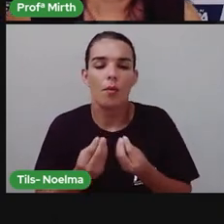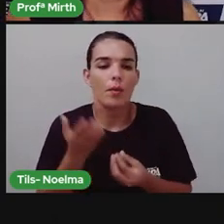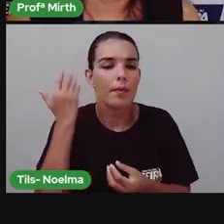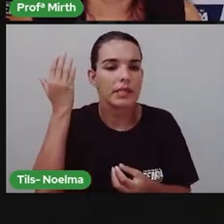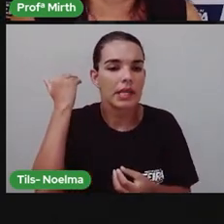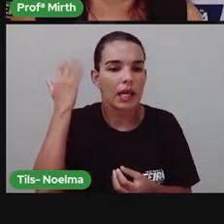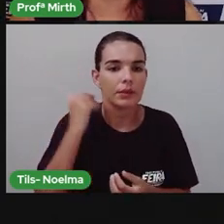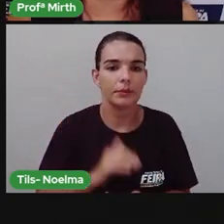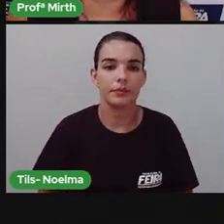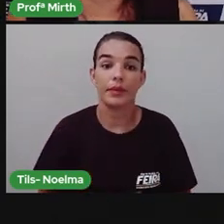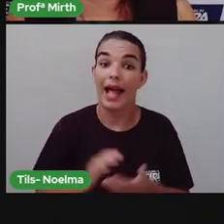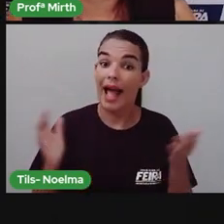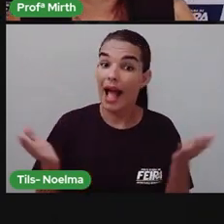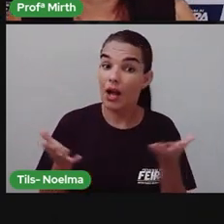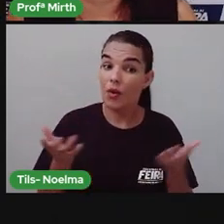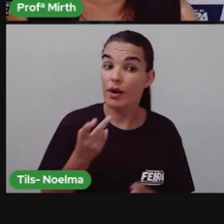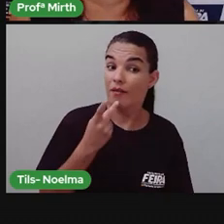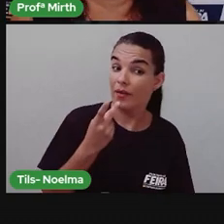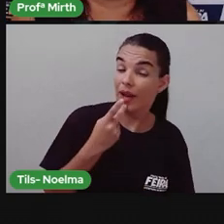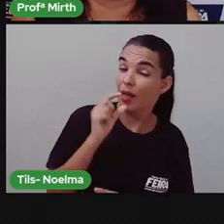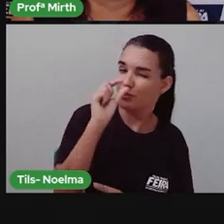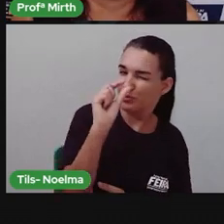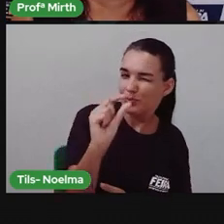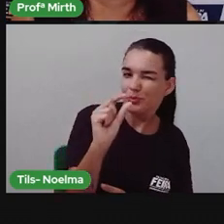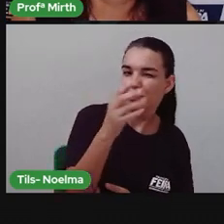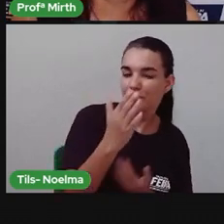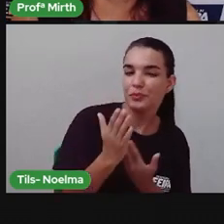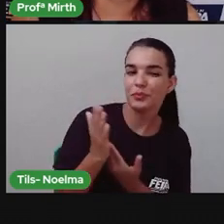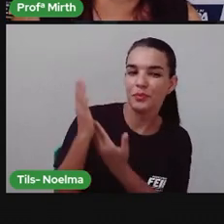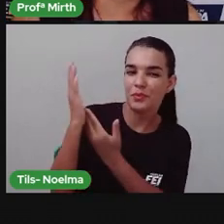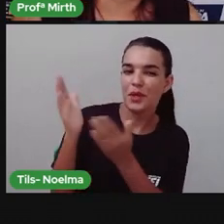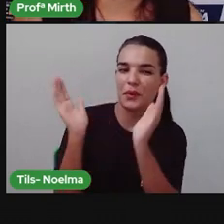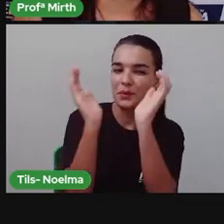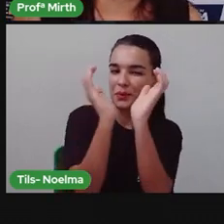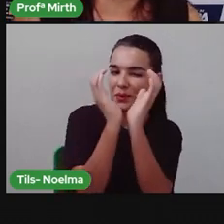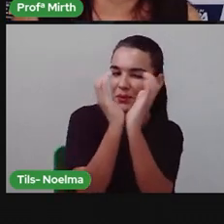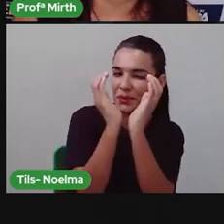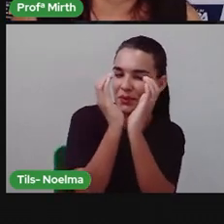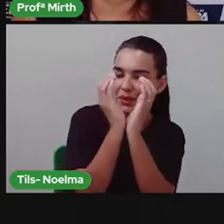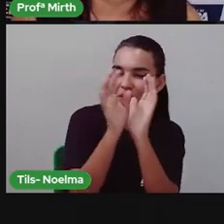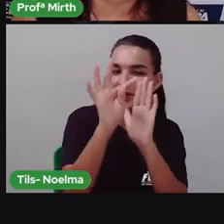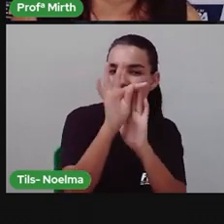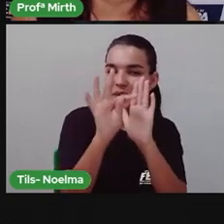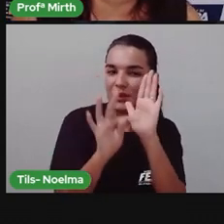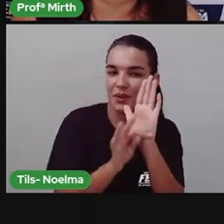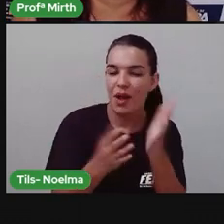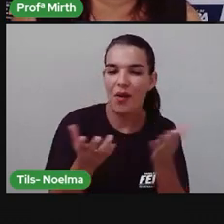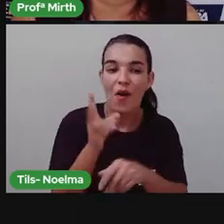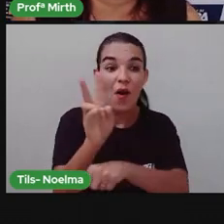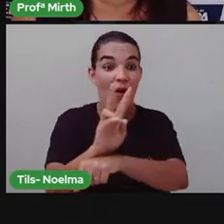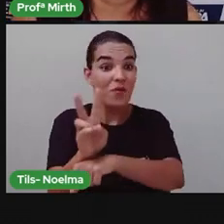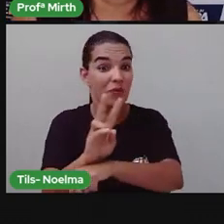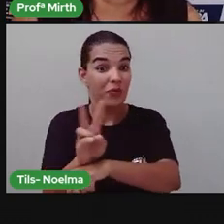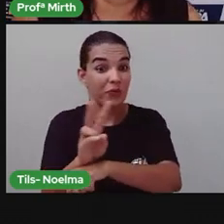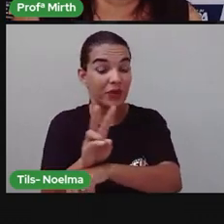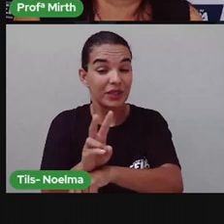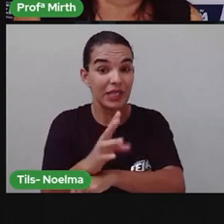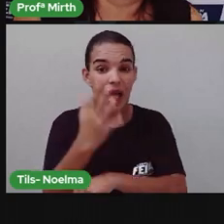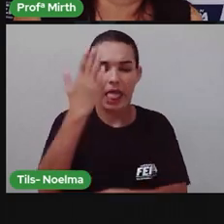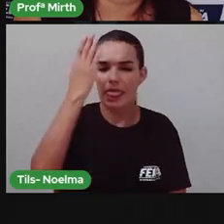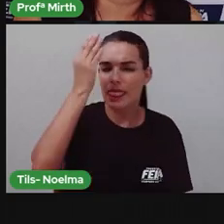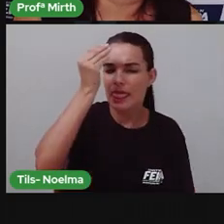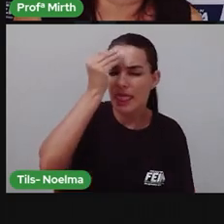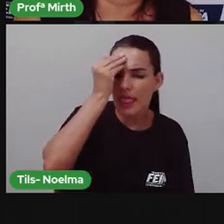E falando um pouquinho sobre isso, né? Vamos aqui ver um vídeo pra gente entender o que